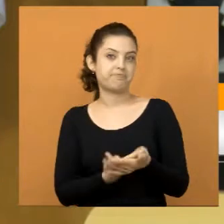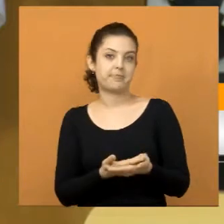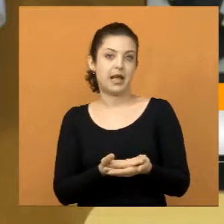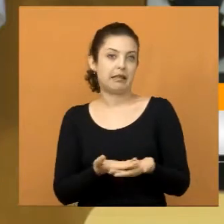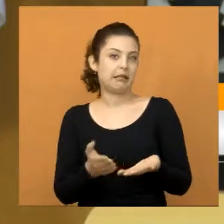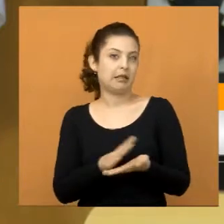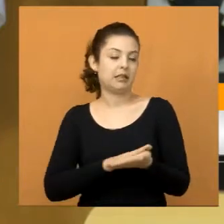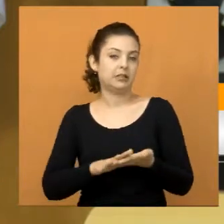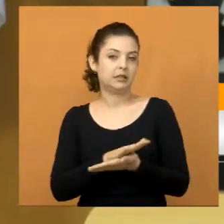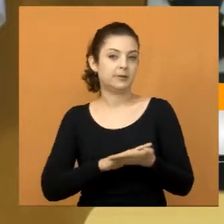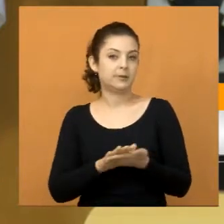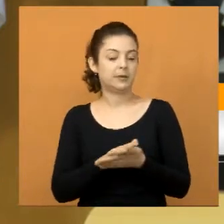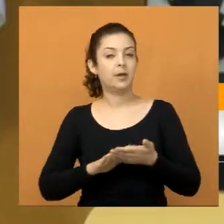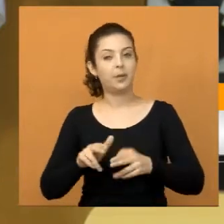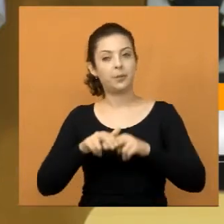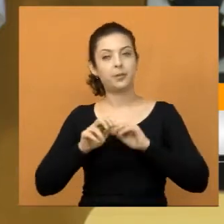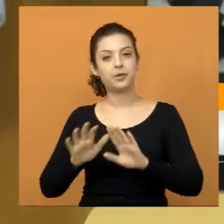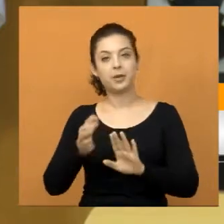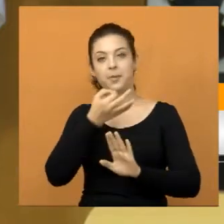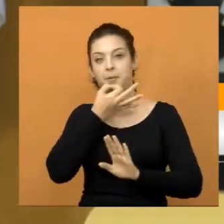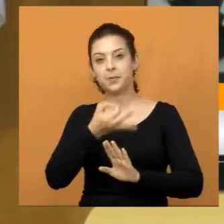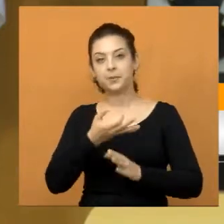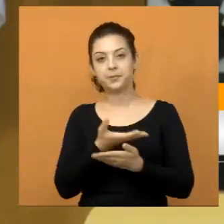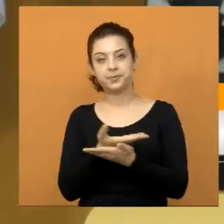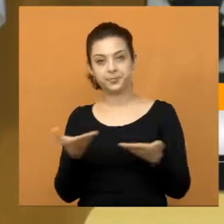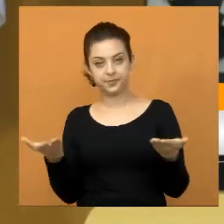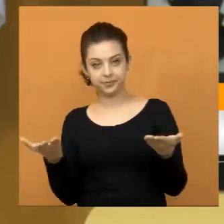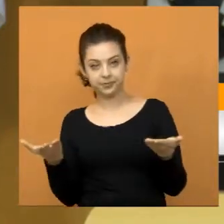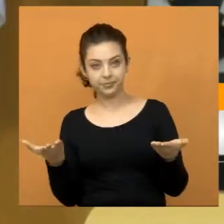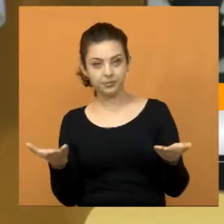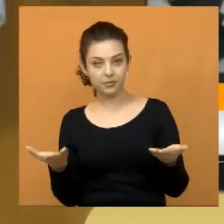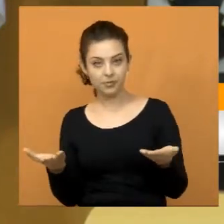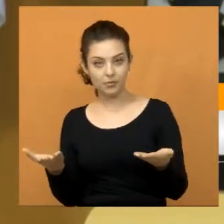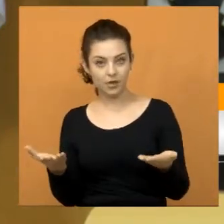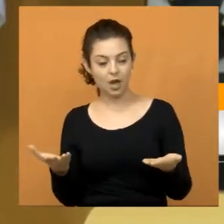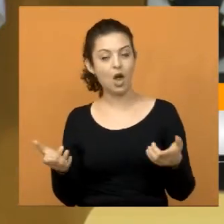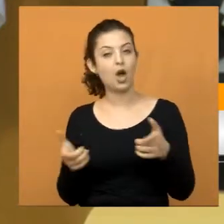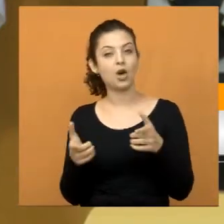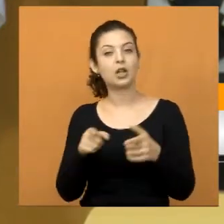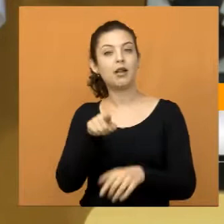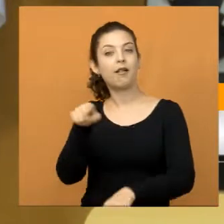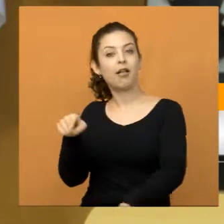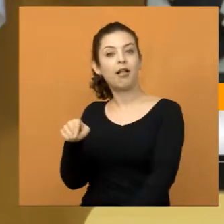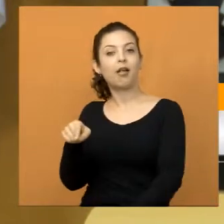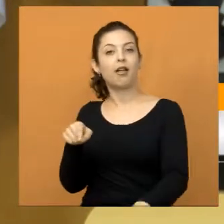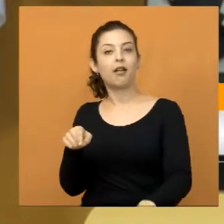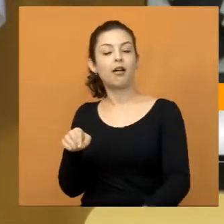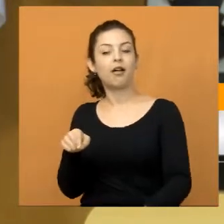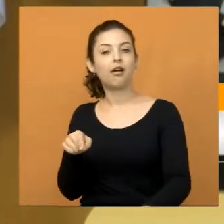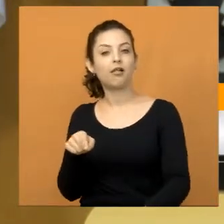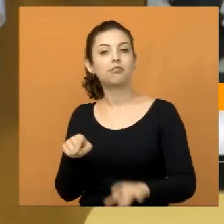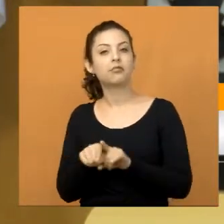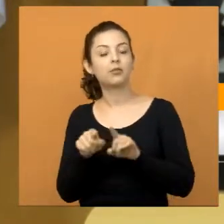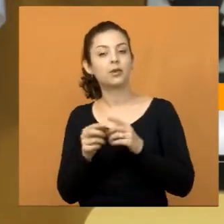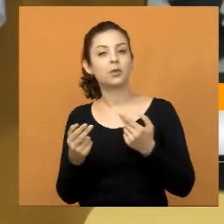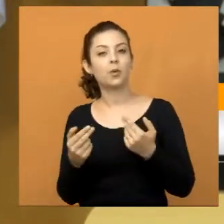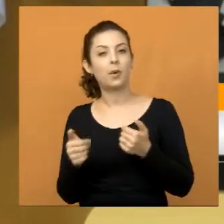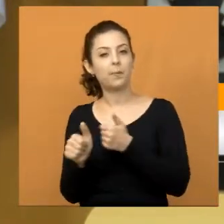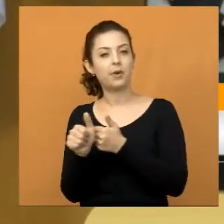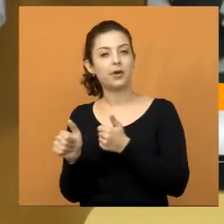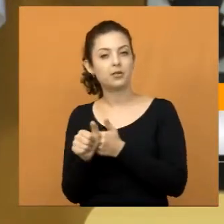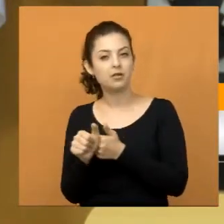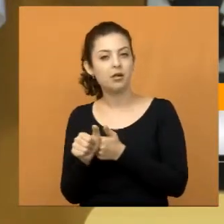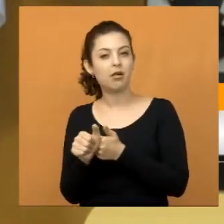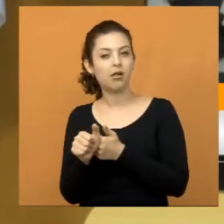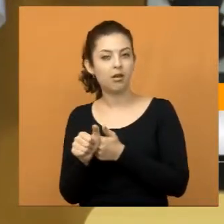Então, fica aí a minha solicitação que, do Jardim do Vale, passe ali para o Campo Grande também, que está ali bem próximo,